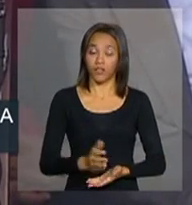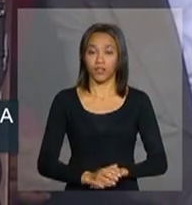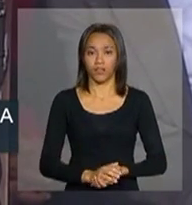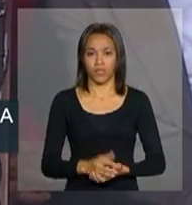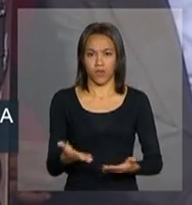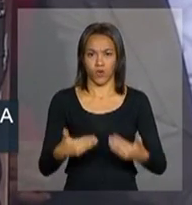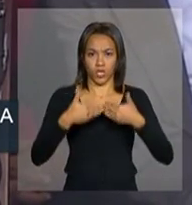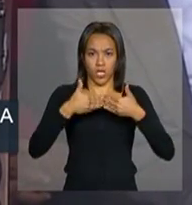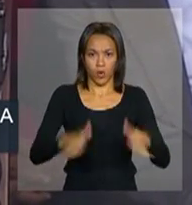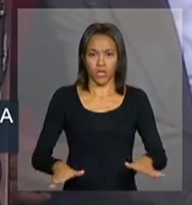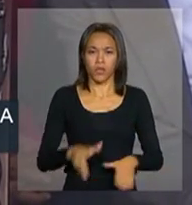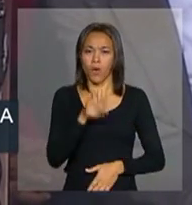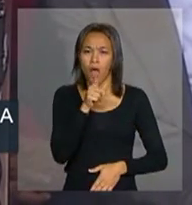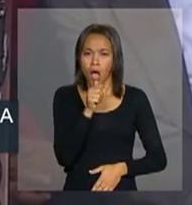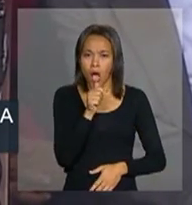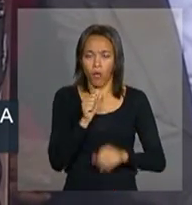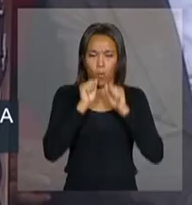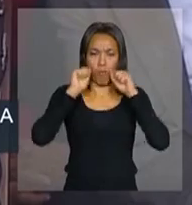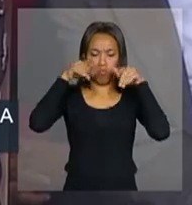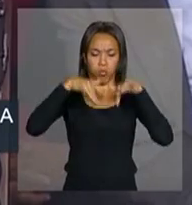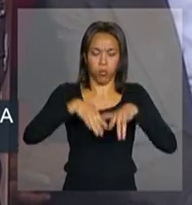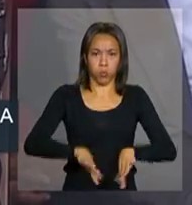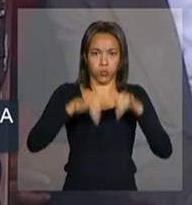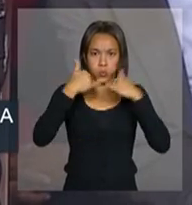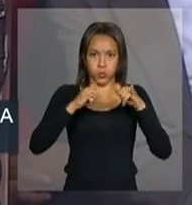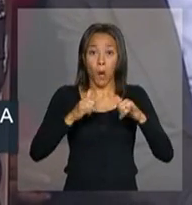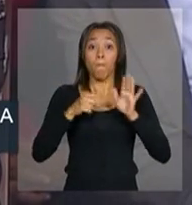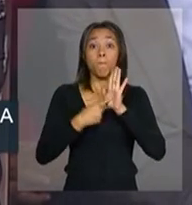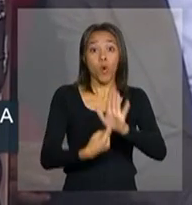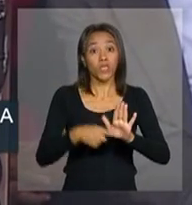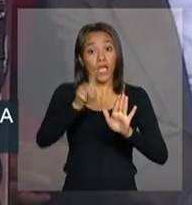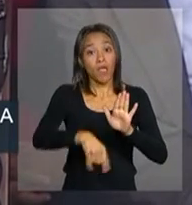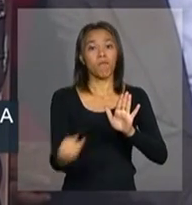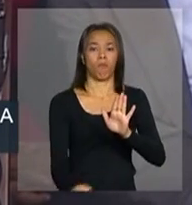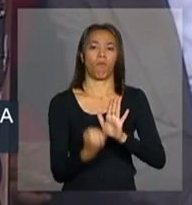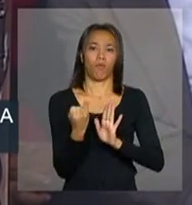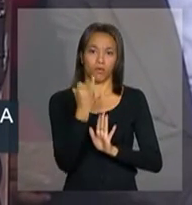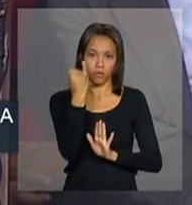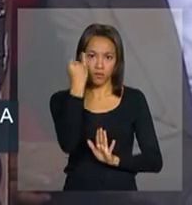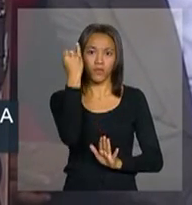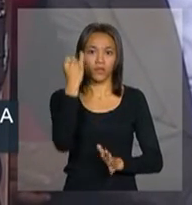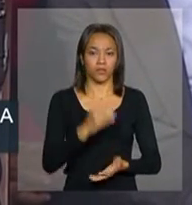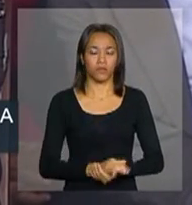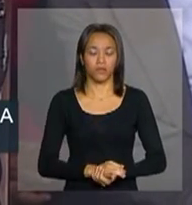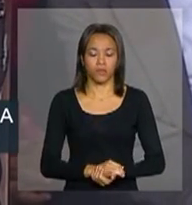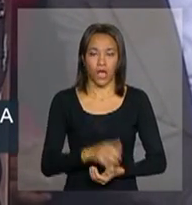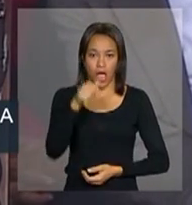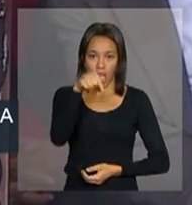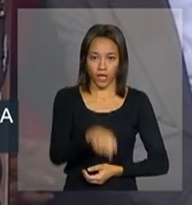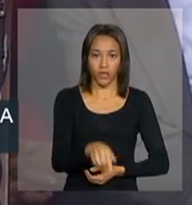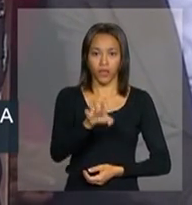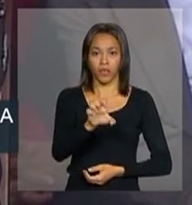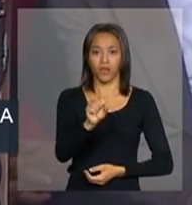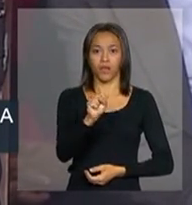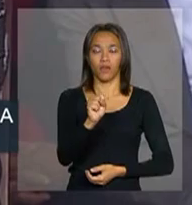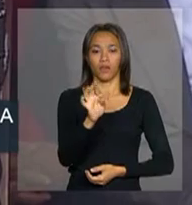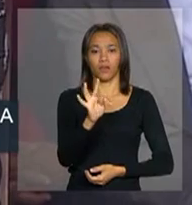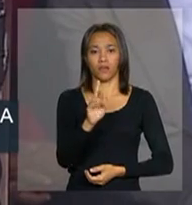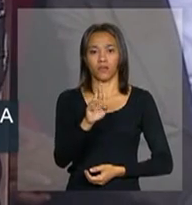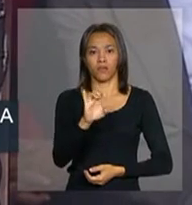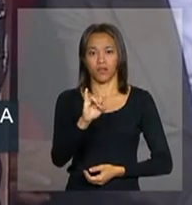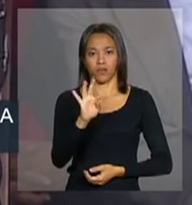esta inauguração demonstra a importância desta usina hidrelétrica Seste de Estreito. Aqui